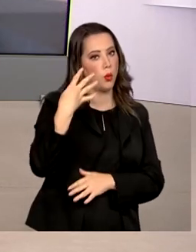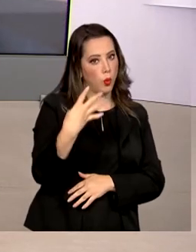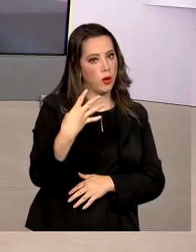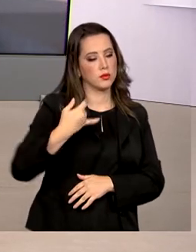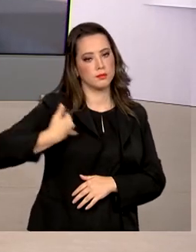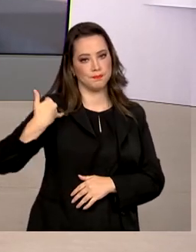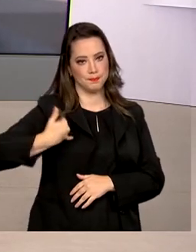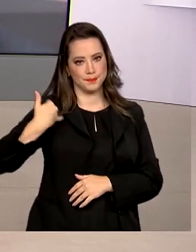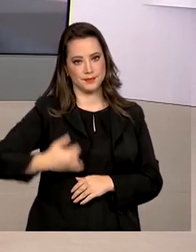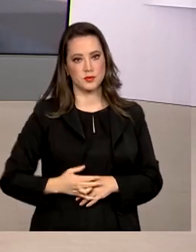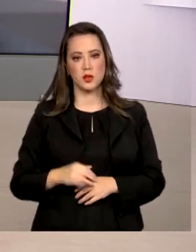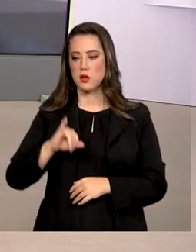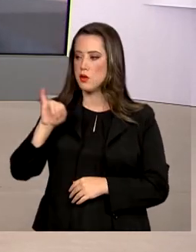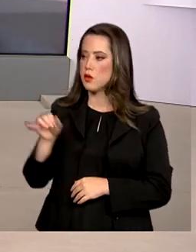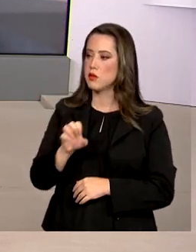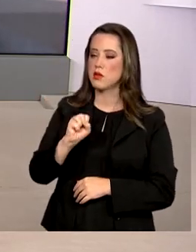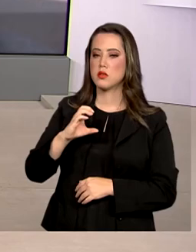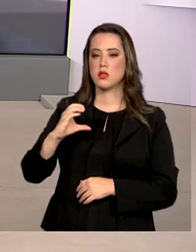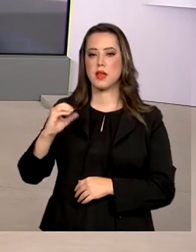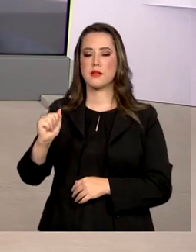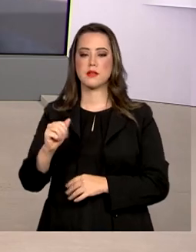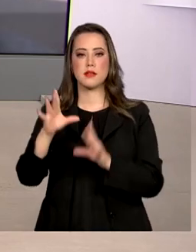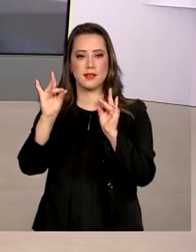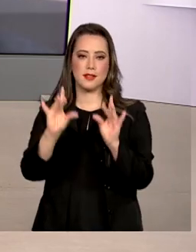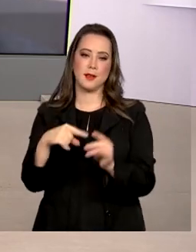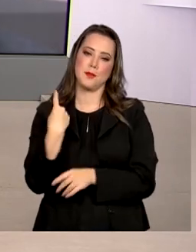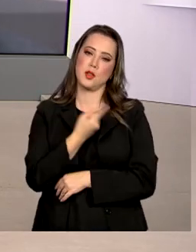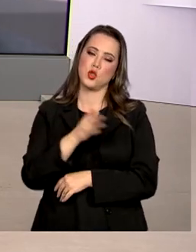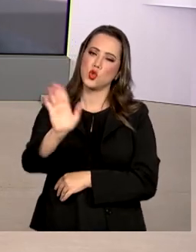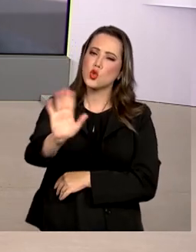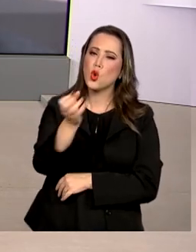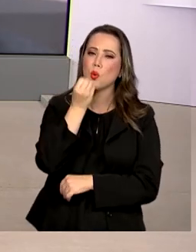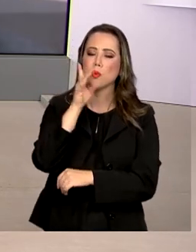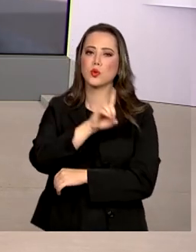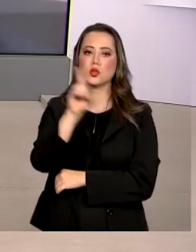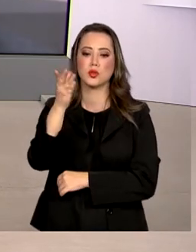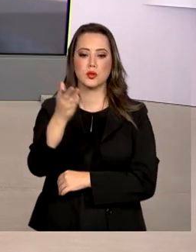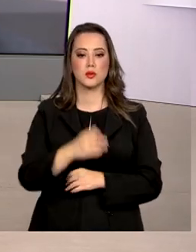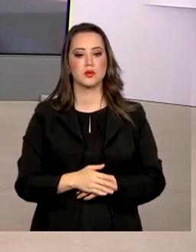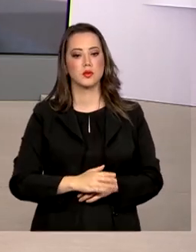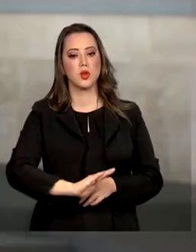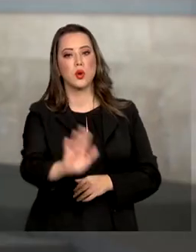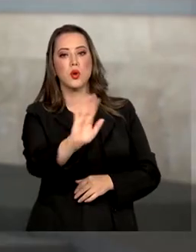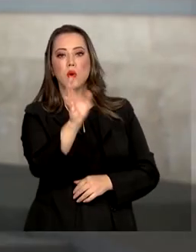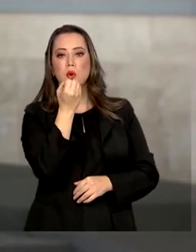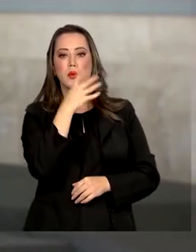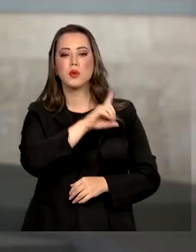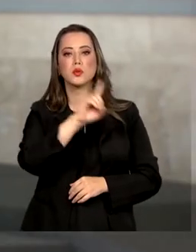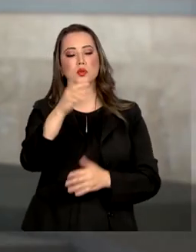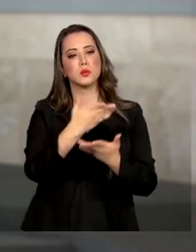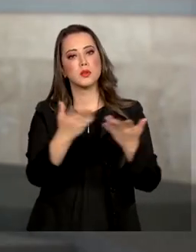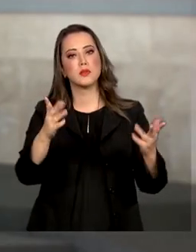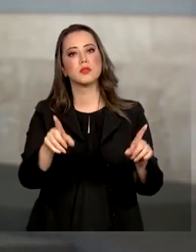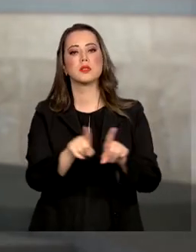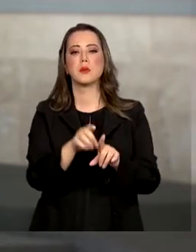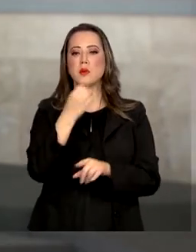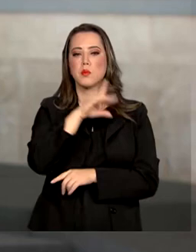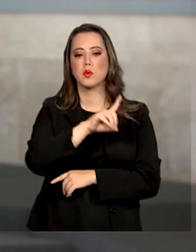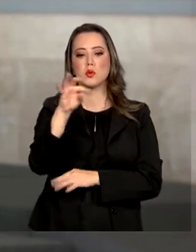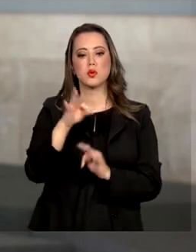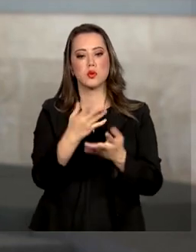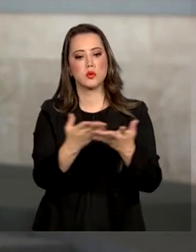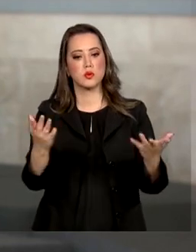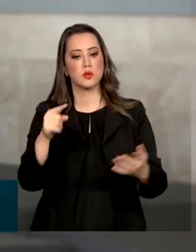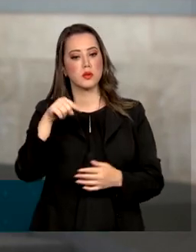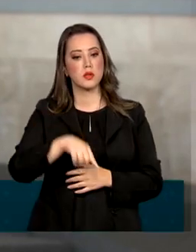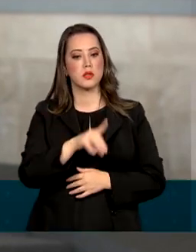Gonçalves traz ao vivo as informações pra gente. Oi, Jéssica, bom dia. Oi, Renata, bom dia pra você também, bom dia a todos. Aqui no